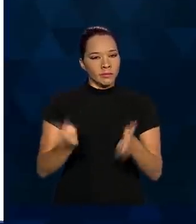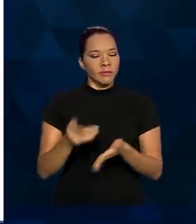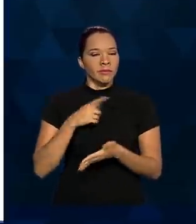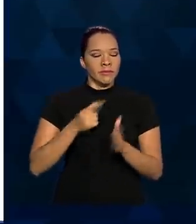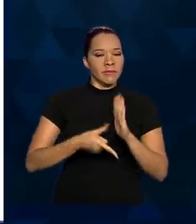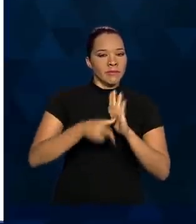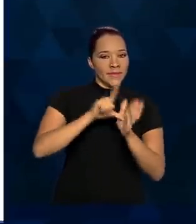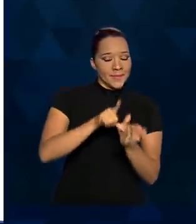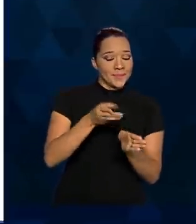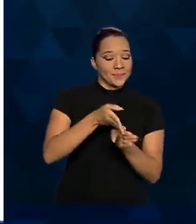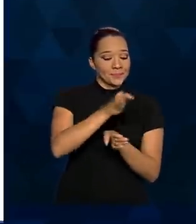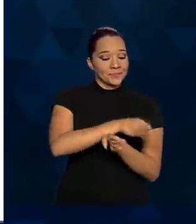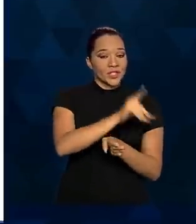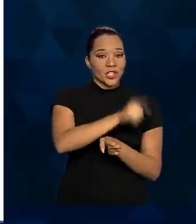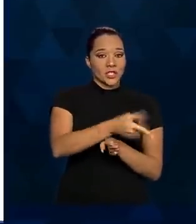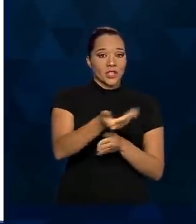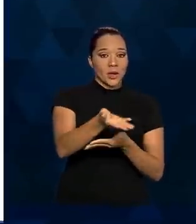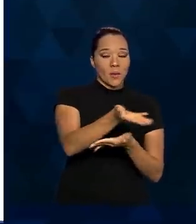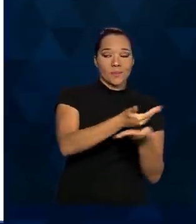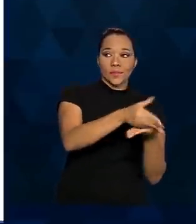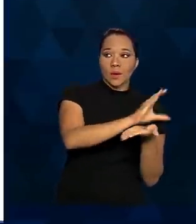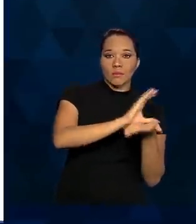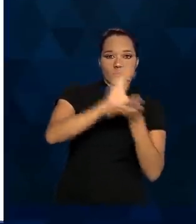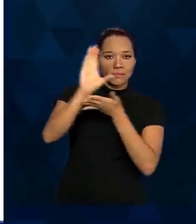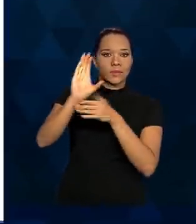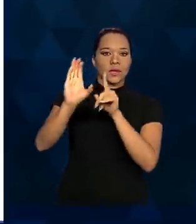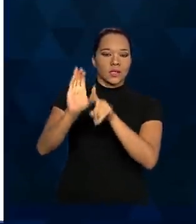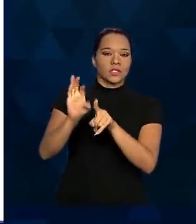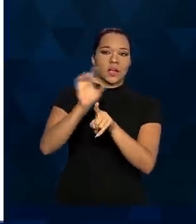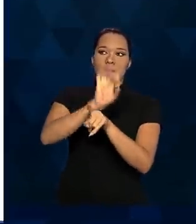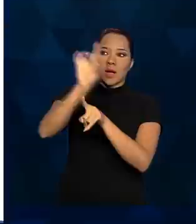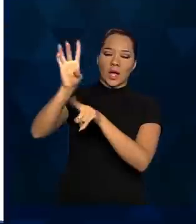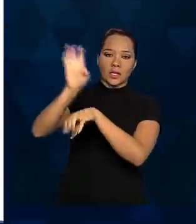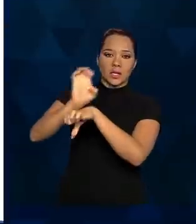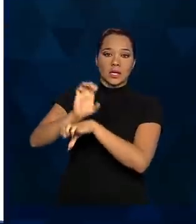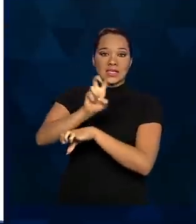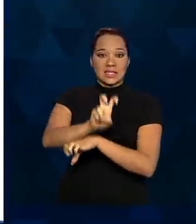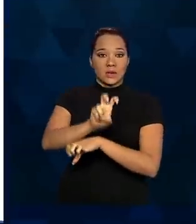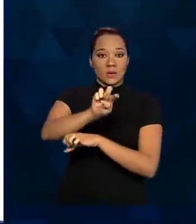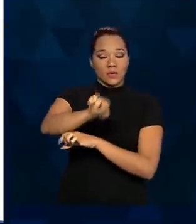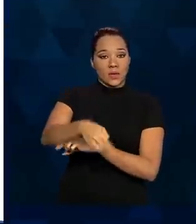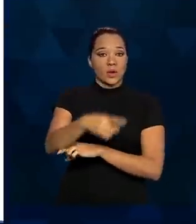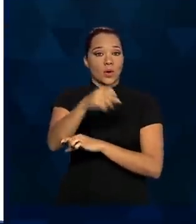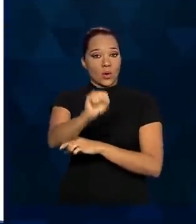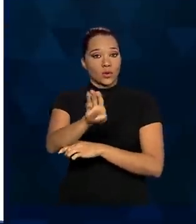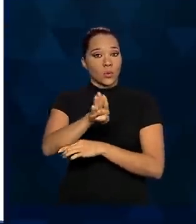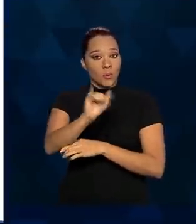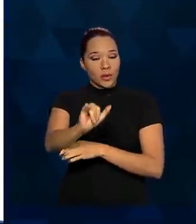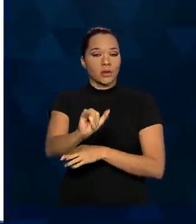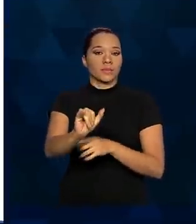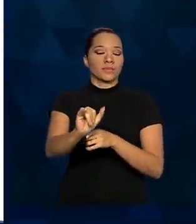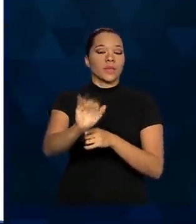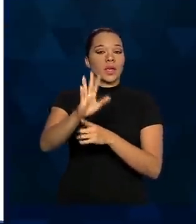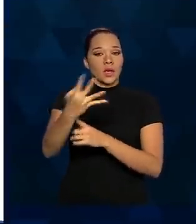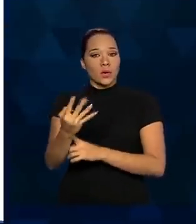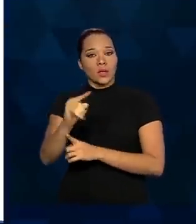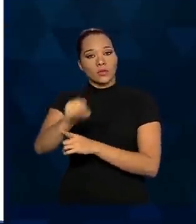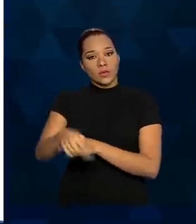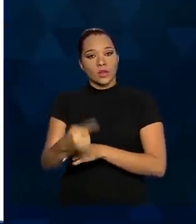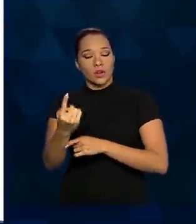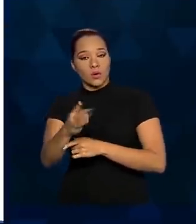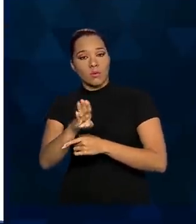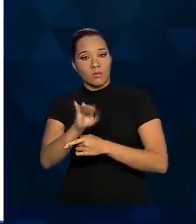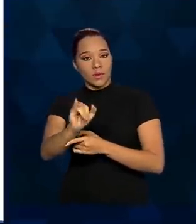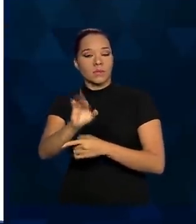anteriormente transferidos fundo a fundo 5,8 bilhões a municípios e 4,1 bilhões